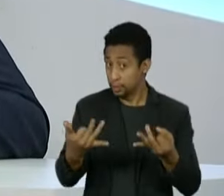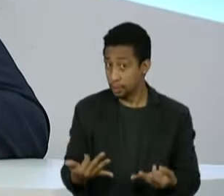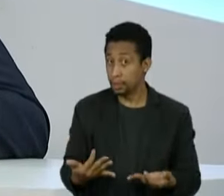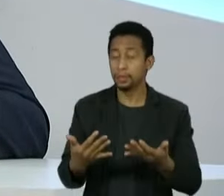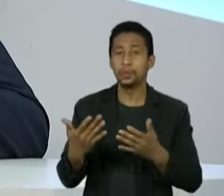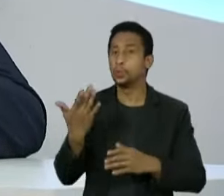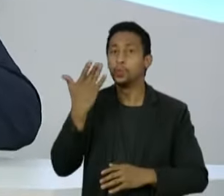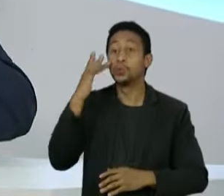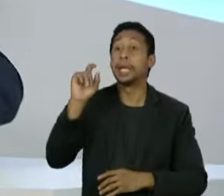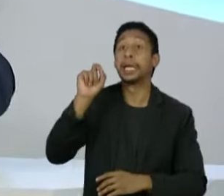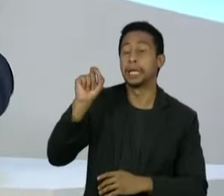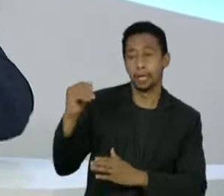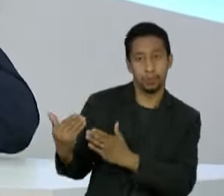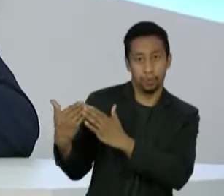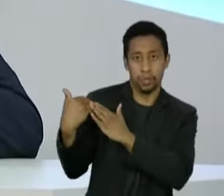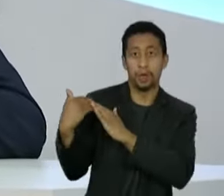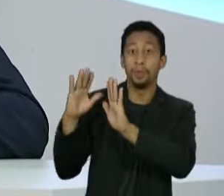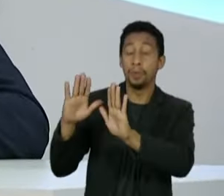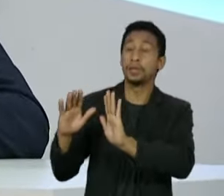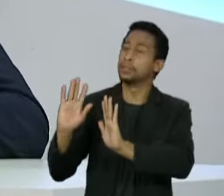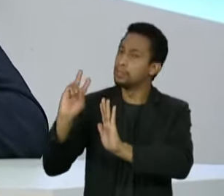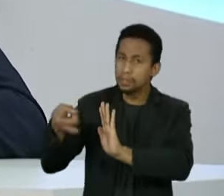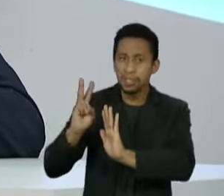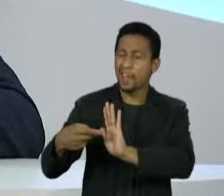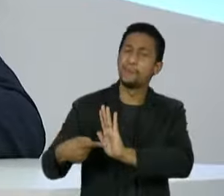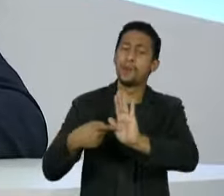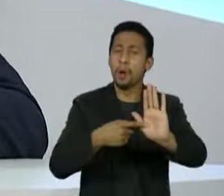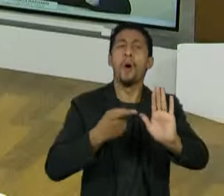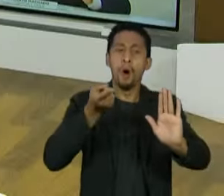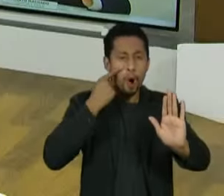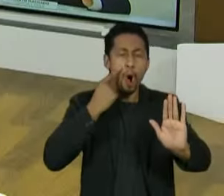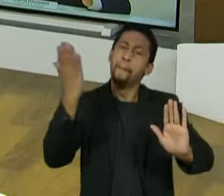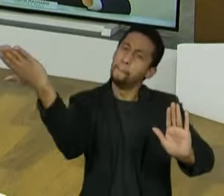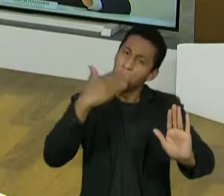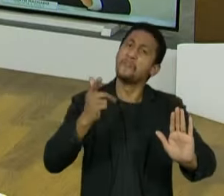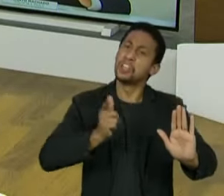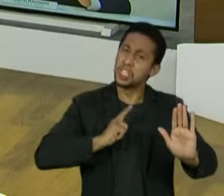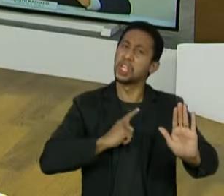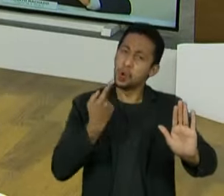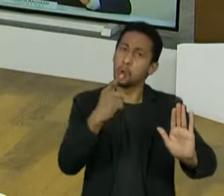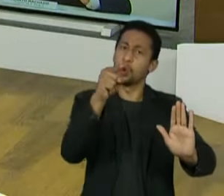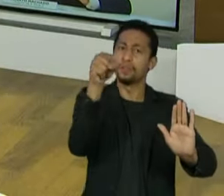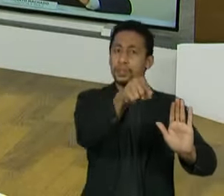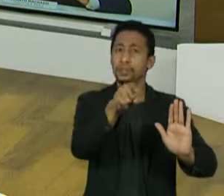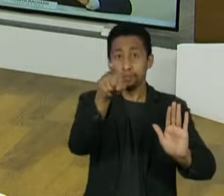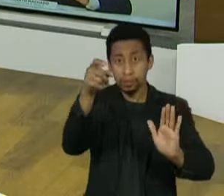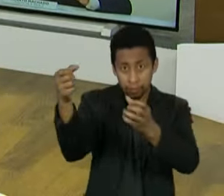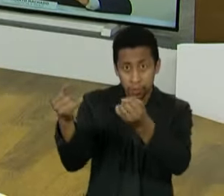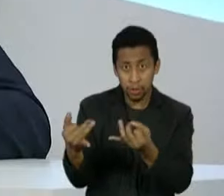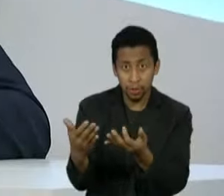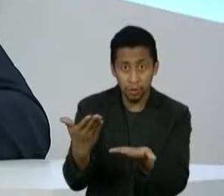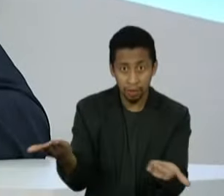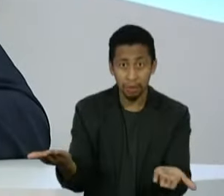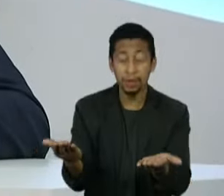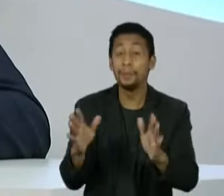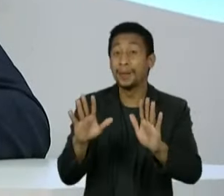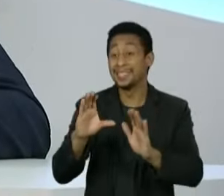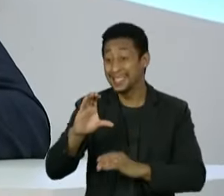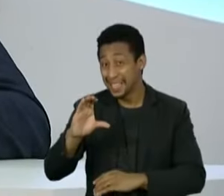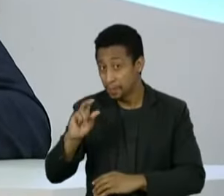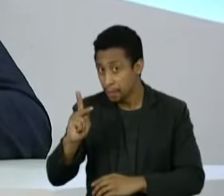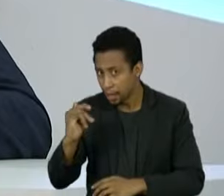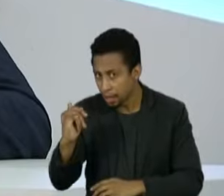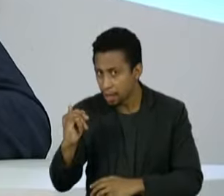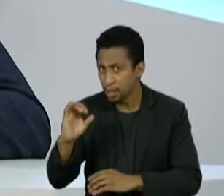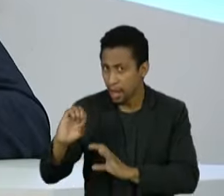interrogação, mas falava, nós já temos provas contra você. E senhor repetiu isso várias vezes. A CPI criou uma armadilha